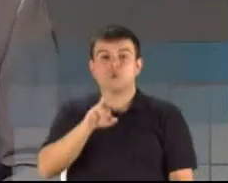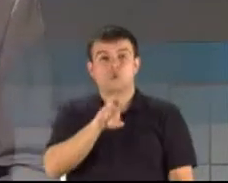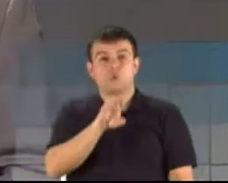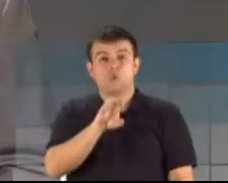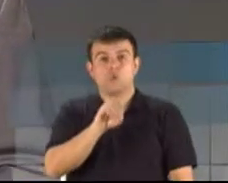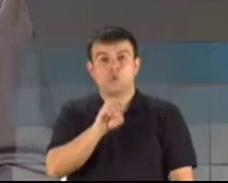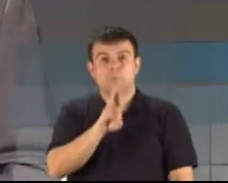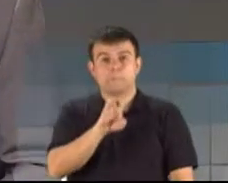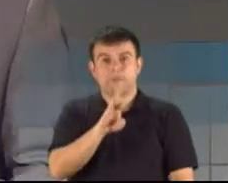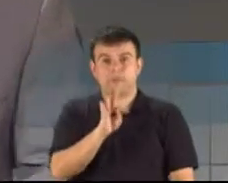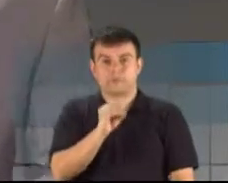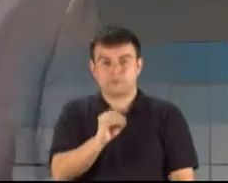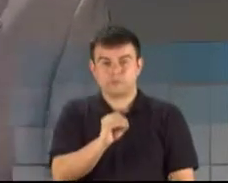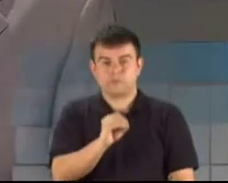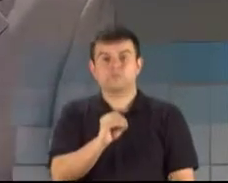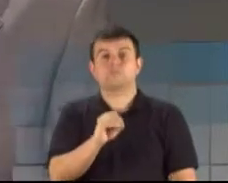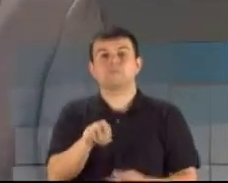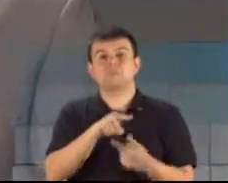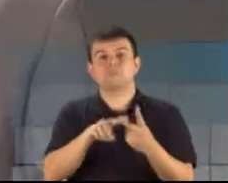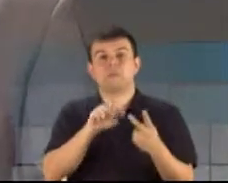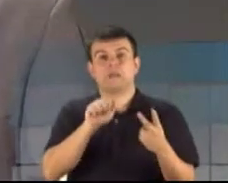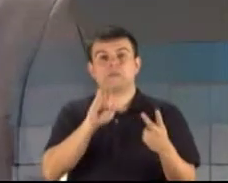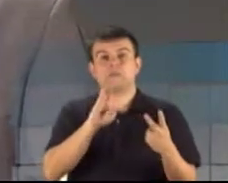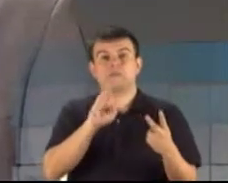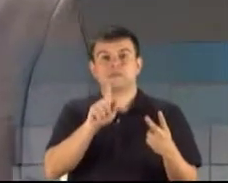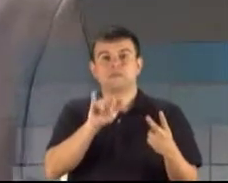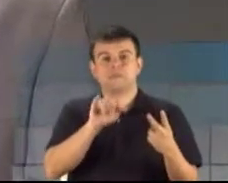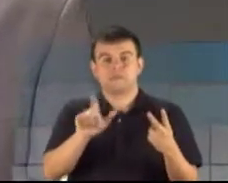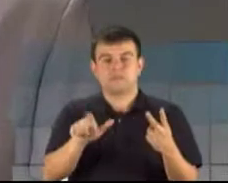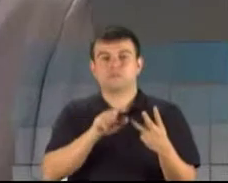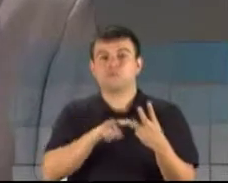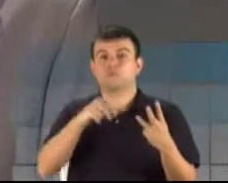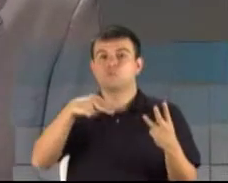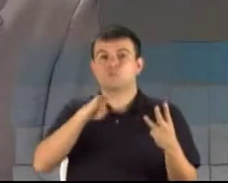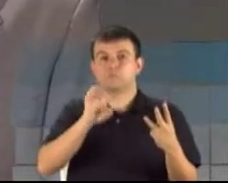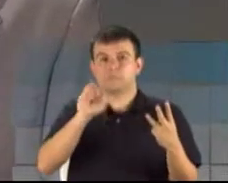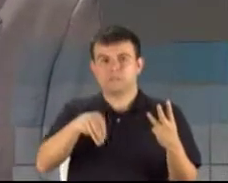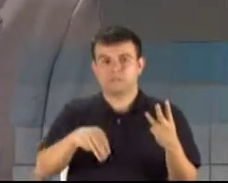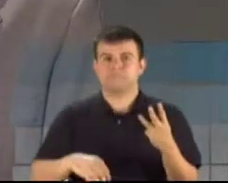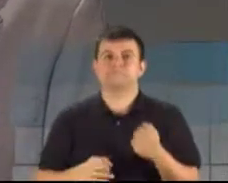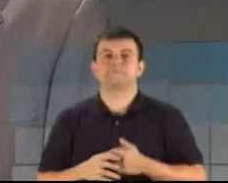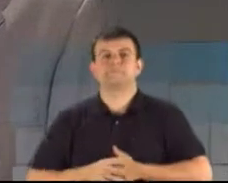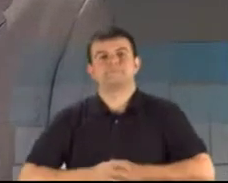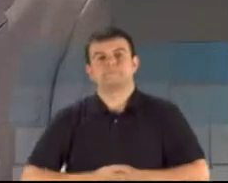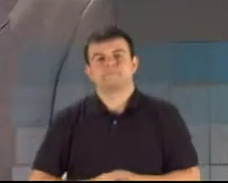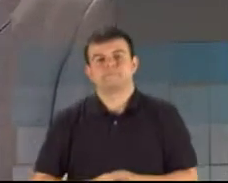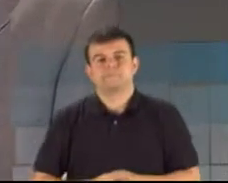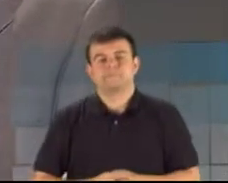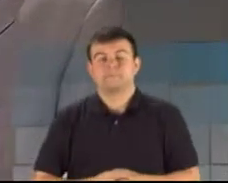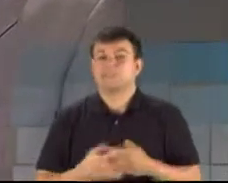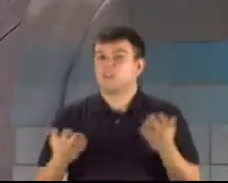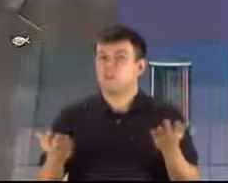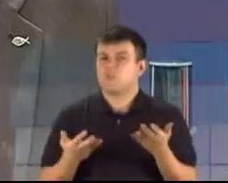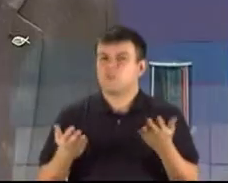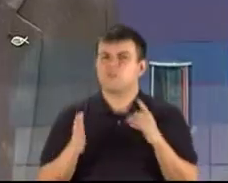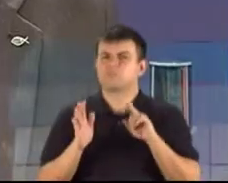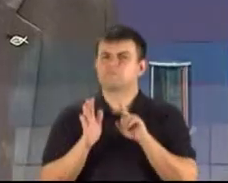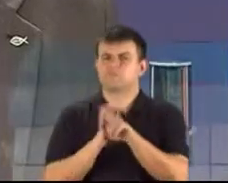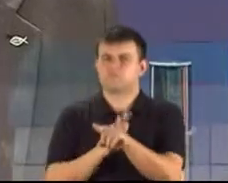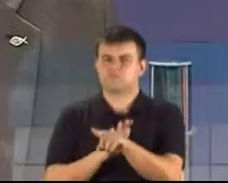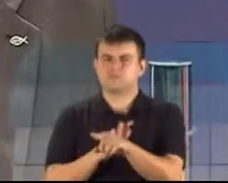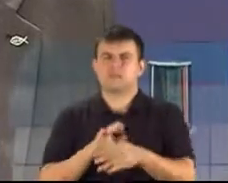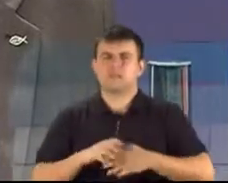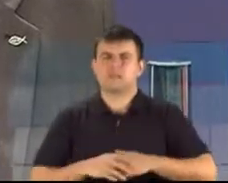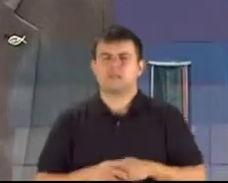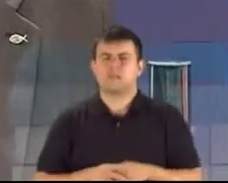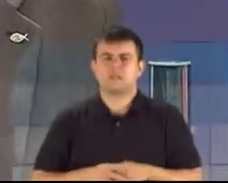Vilodri, Abigail Pereira e Nubem Medeiros. Eu vou convidar, eu vou perguntar para